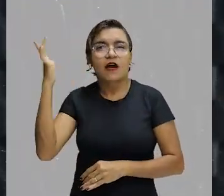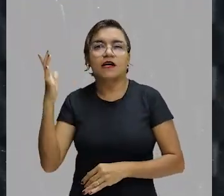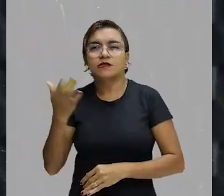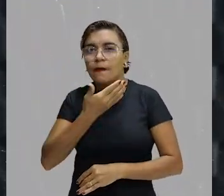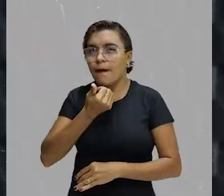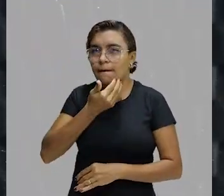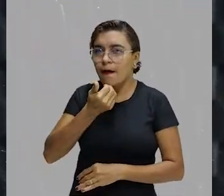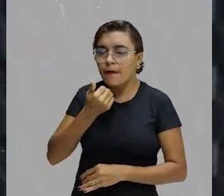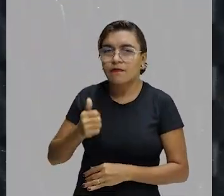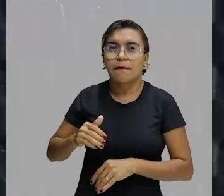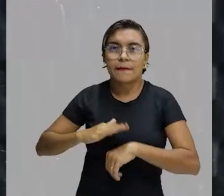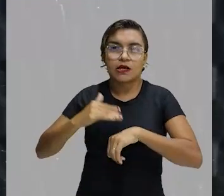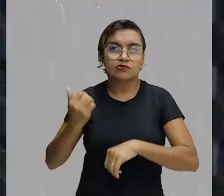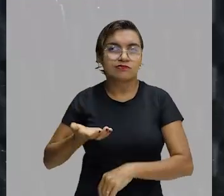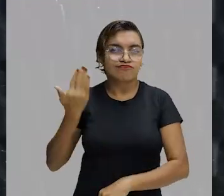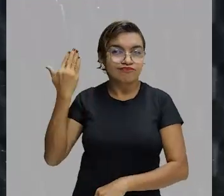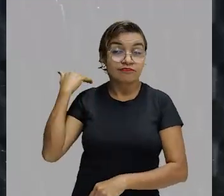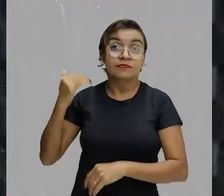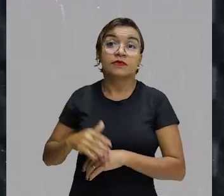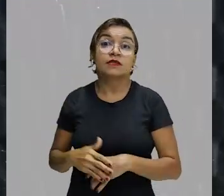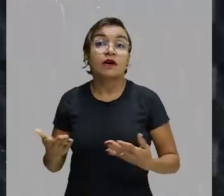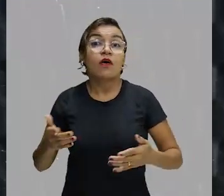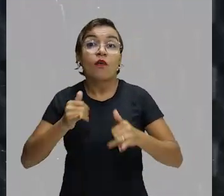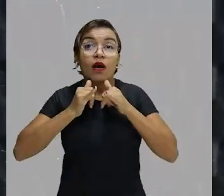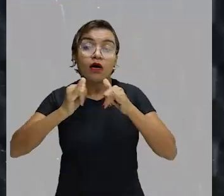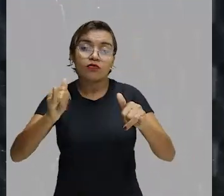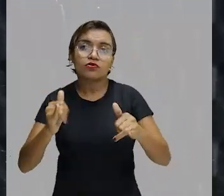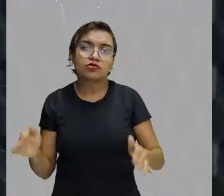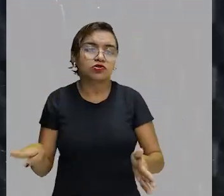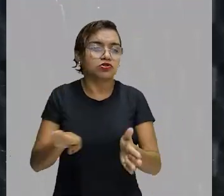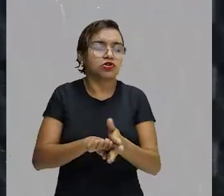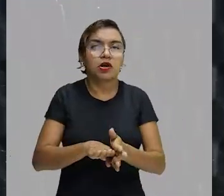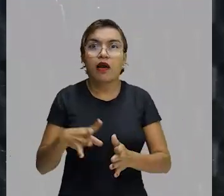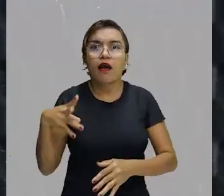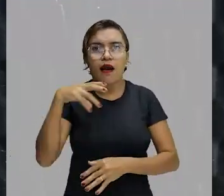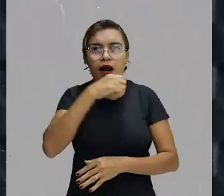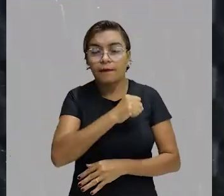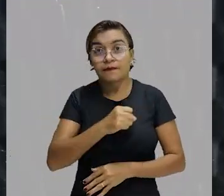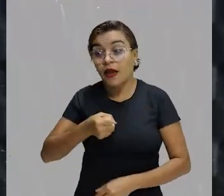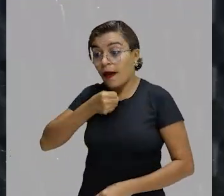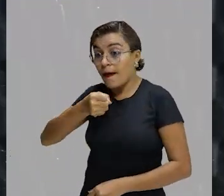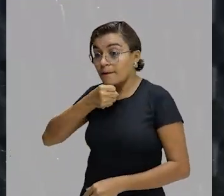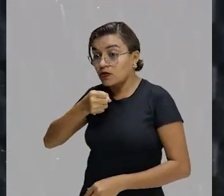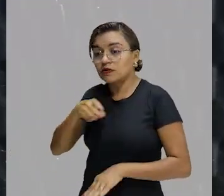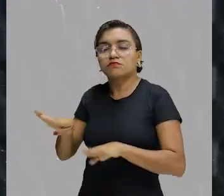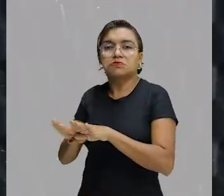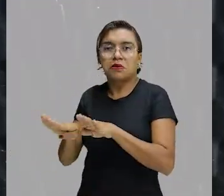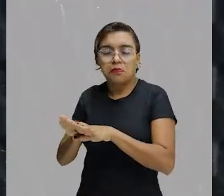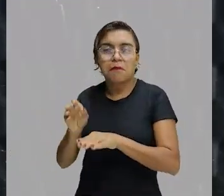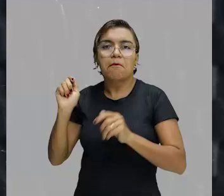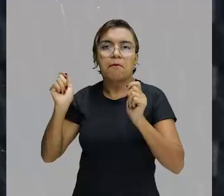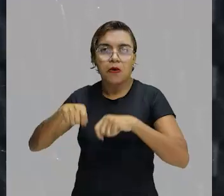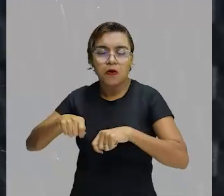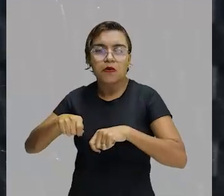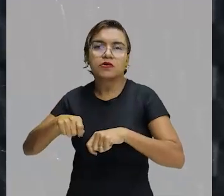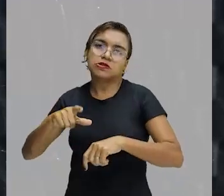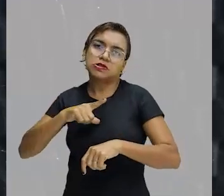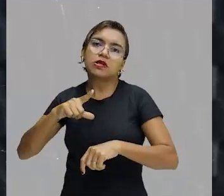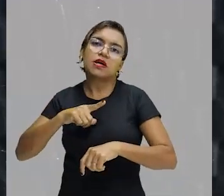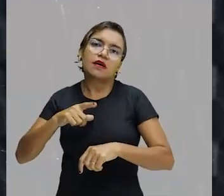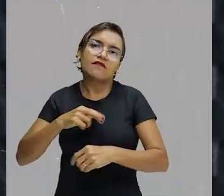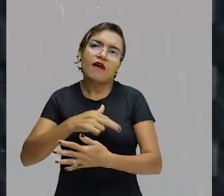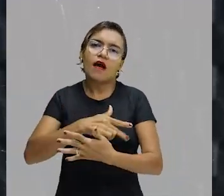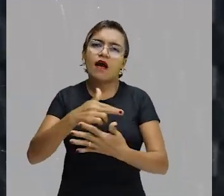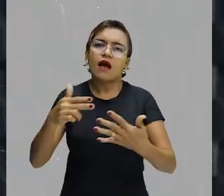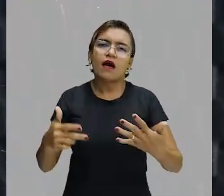do que antigamente. Então, a notícia fica ali pronta, já chega logo para a gente. A reportagem também a gente pode encontrar aí de